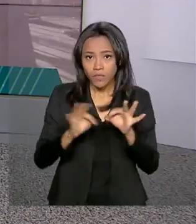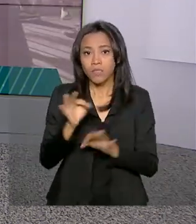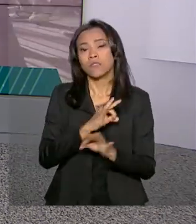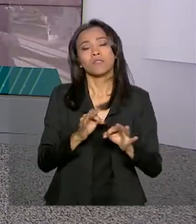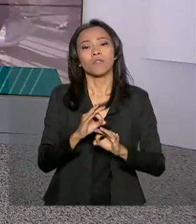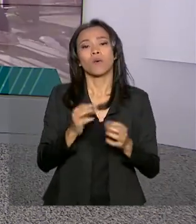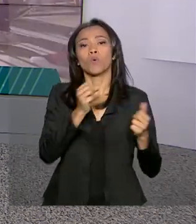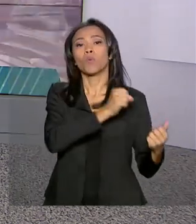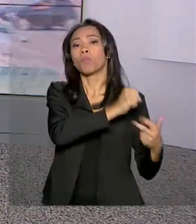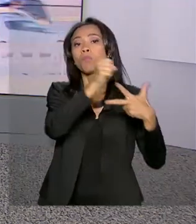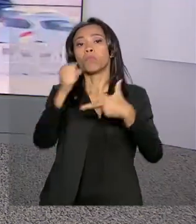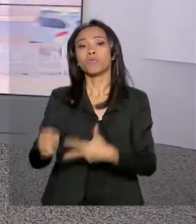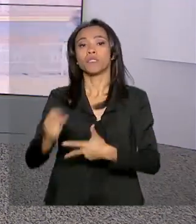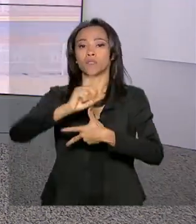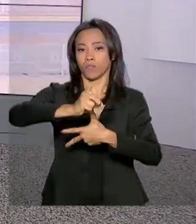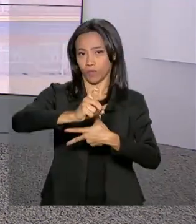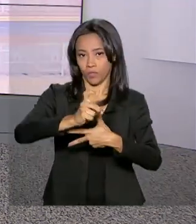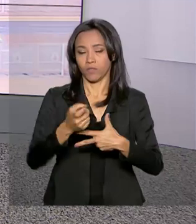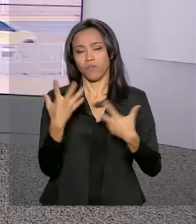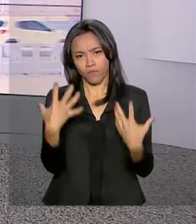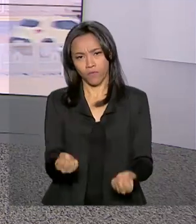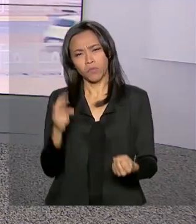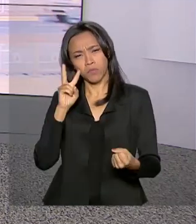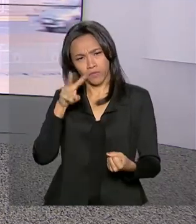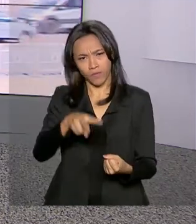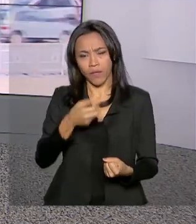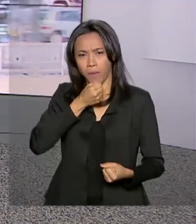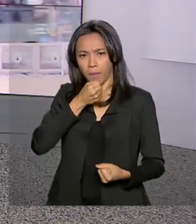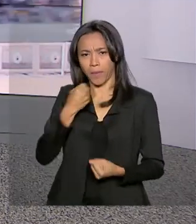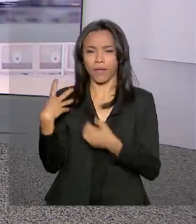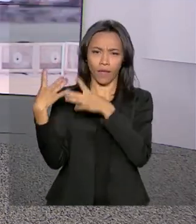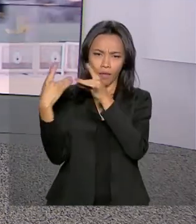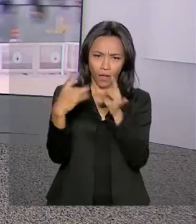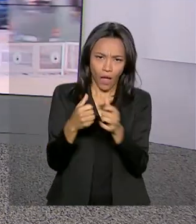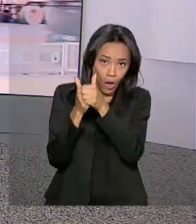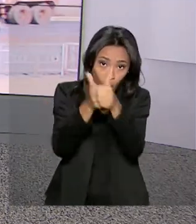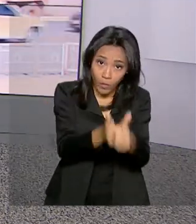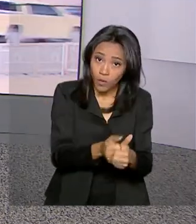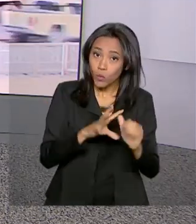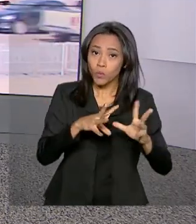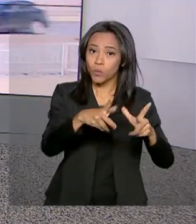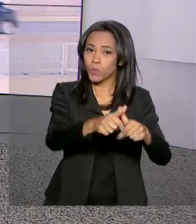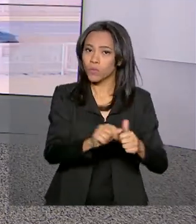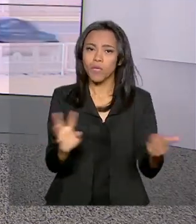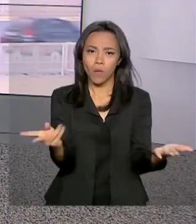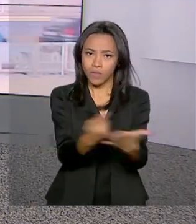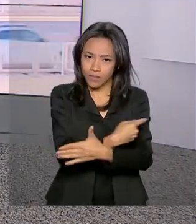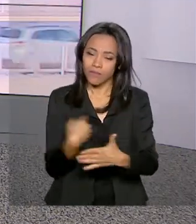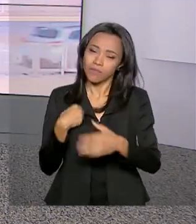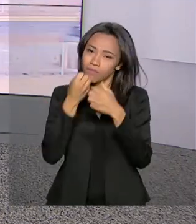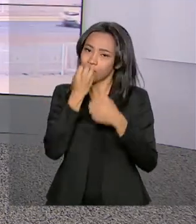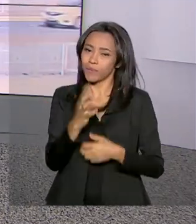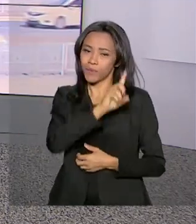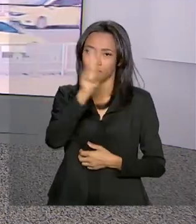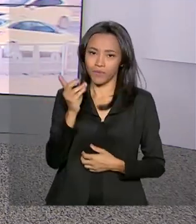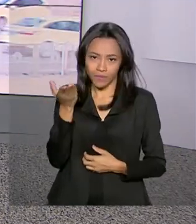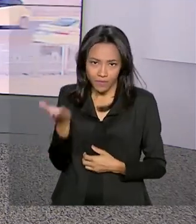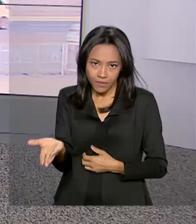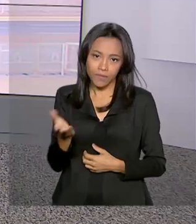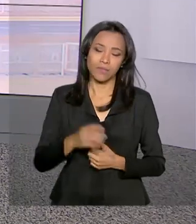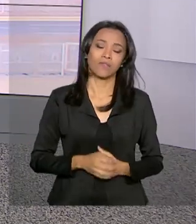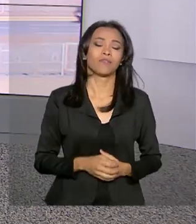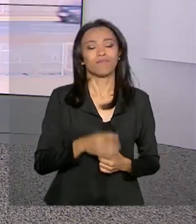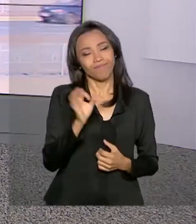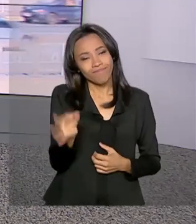Vamos então conversar com a nossa Selma Dias, que acompanhou tudo ao longo da semana, uma semana que foi bem movimentada, né Selma? Bom dia pra você. Isso